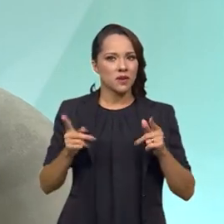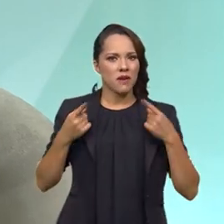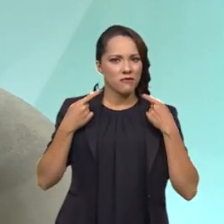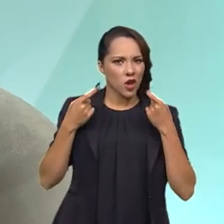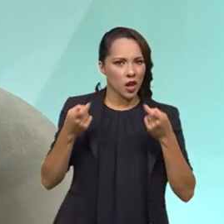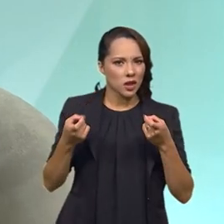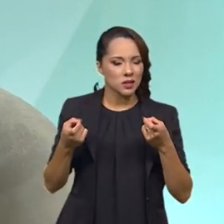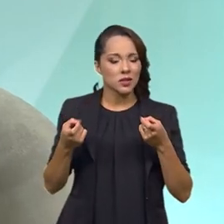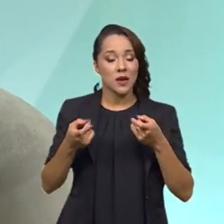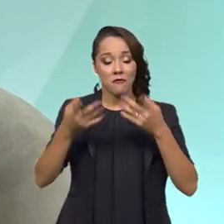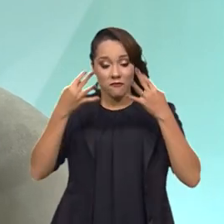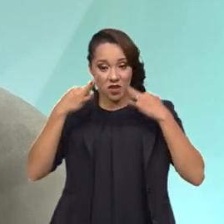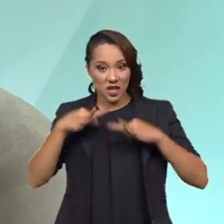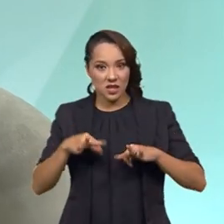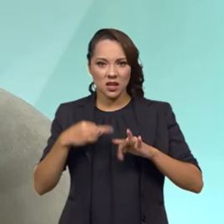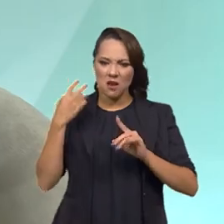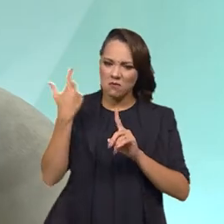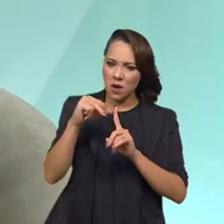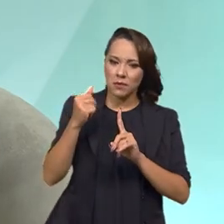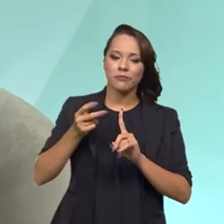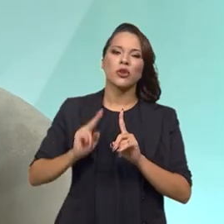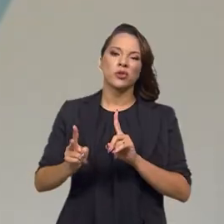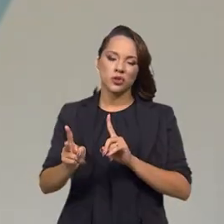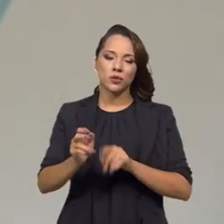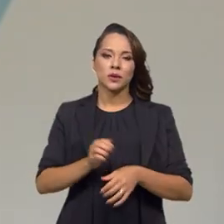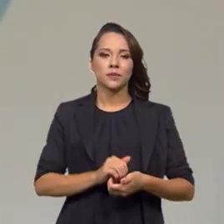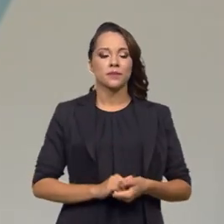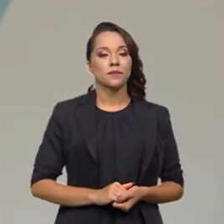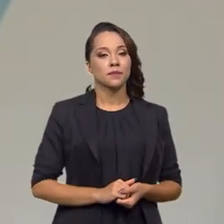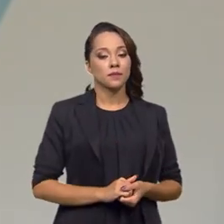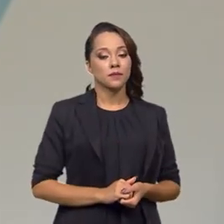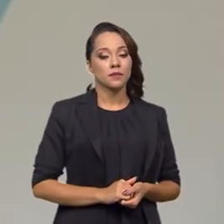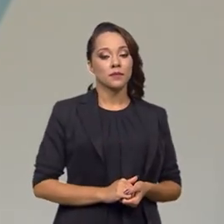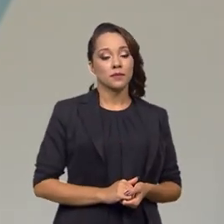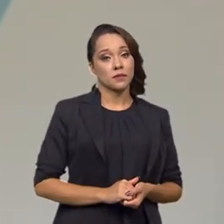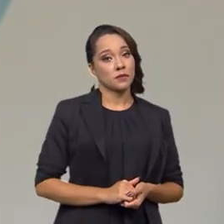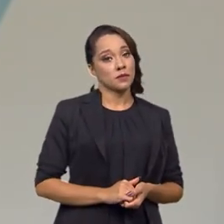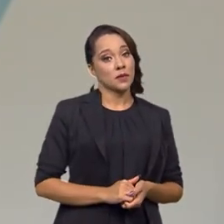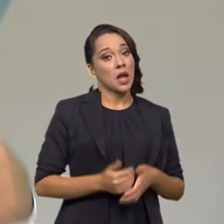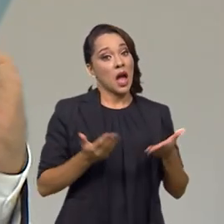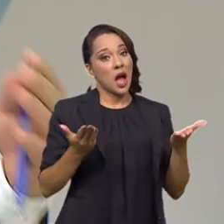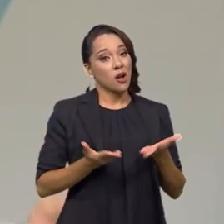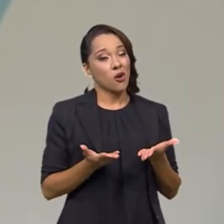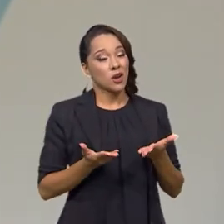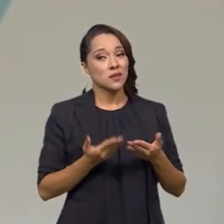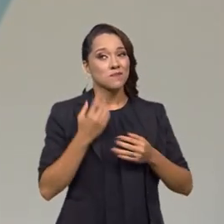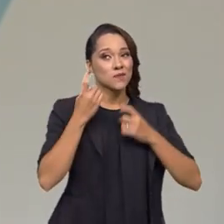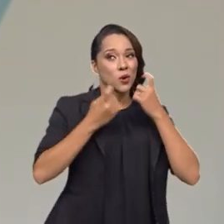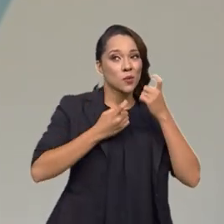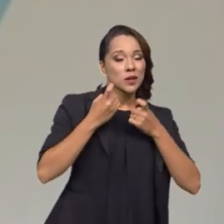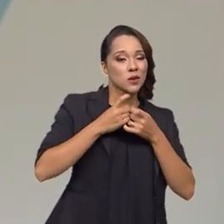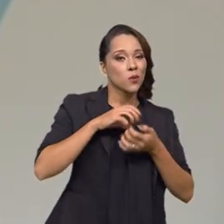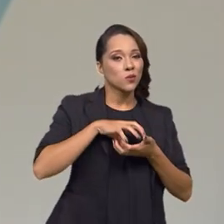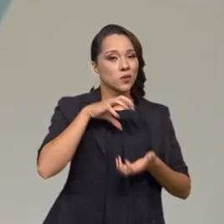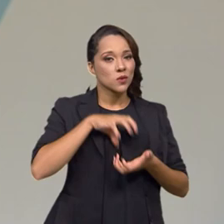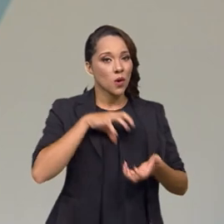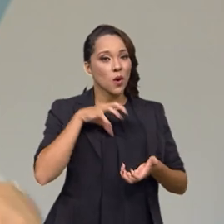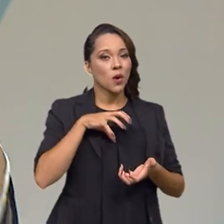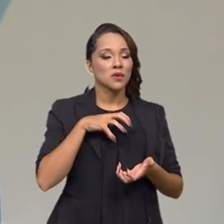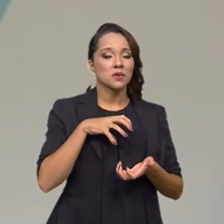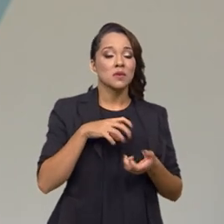violência física continua ainda existindo. Agora, talvez pela preocupação em relação aos idosos,